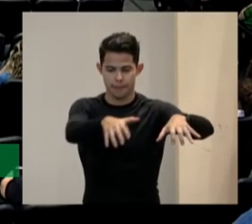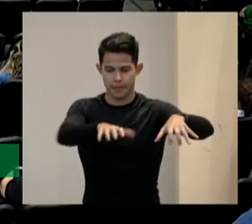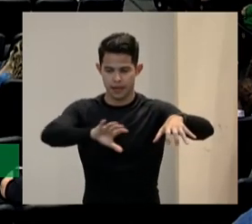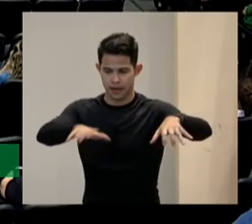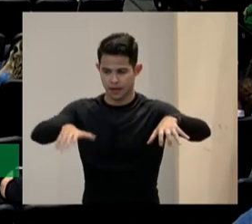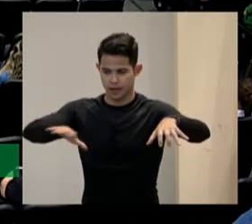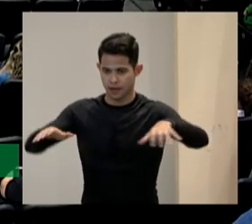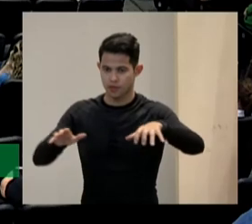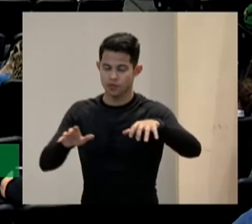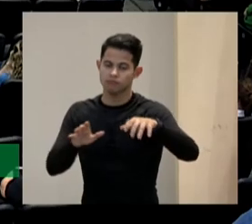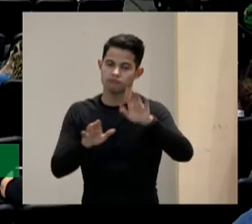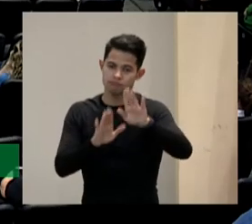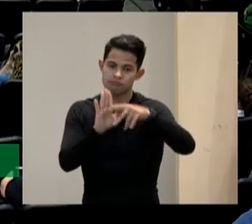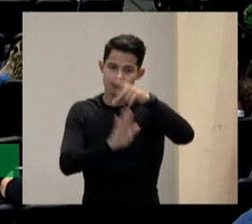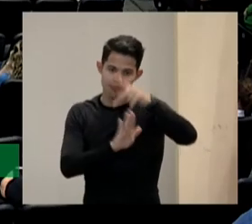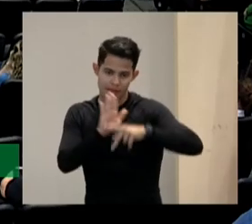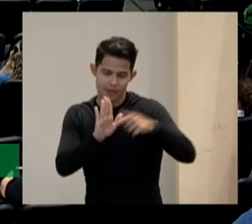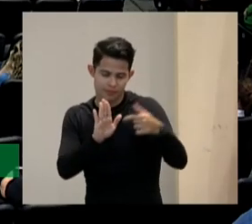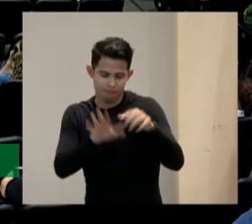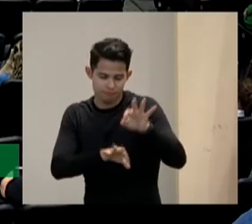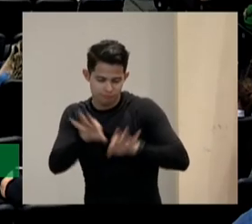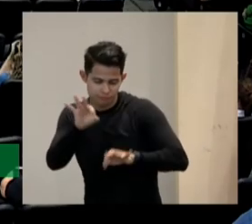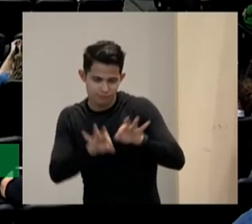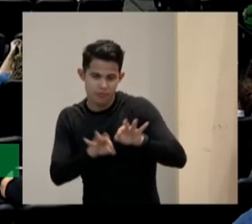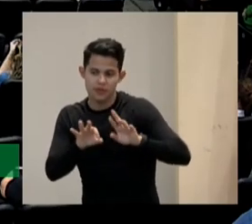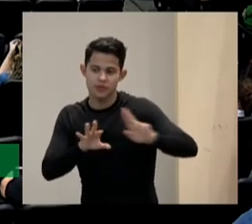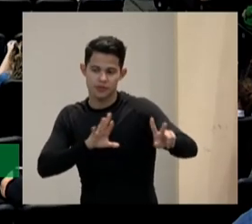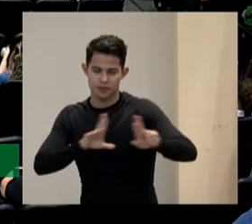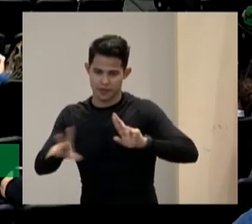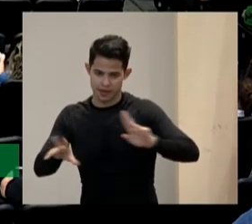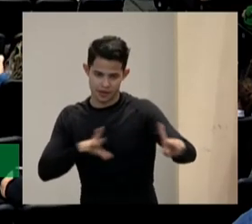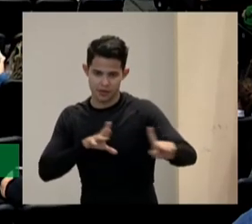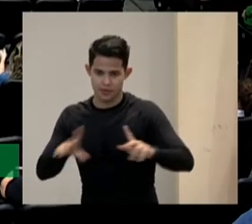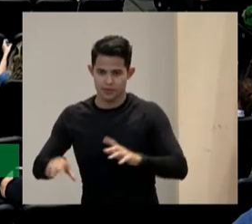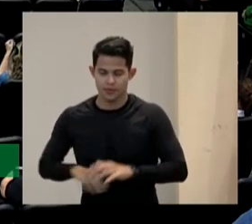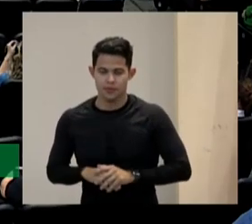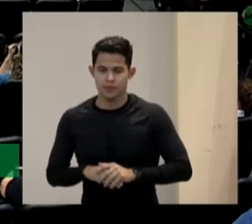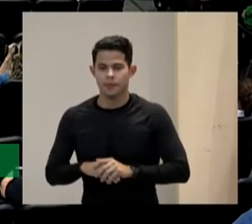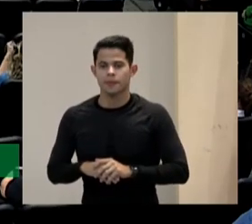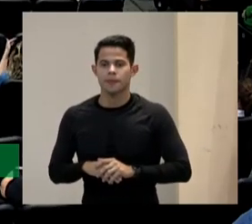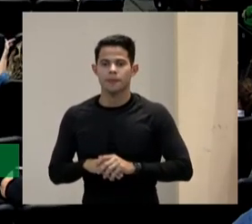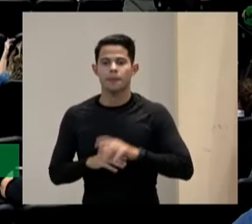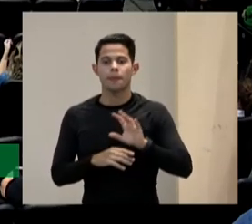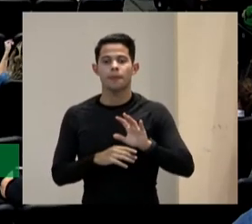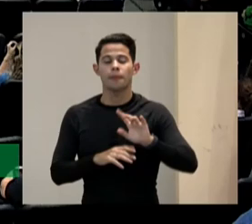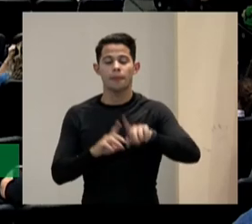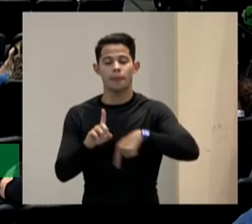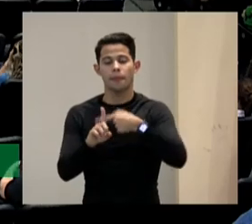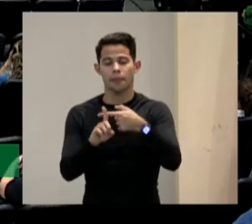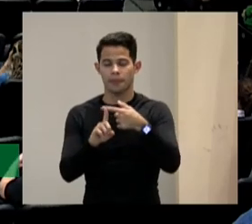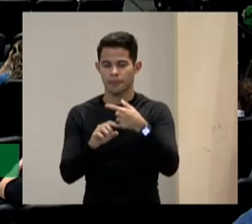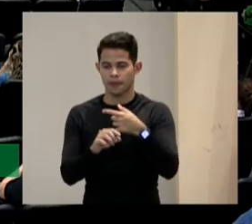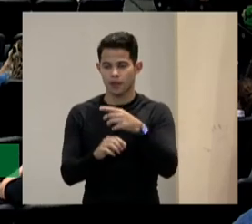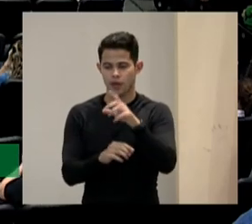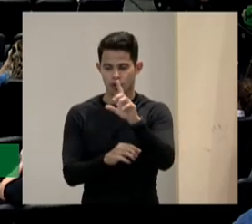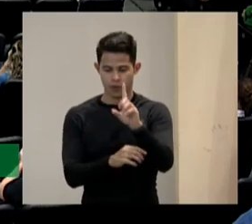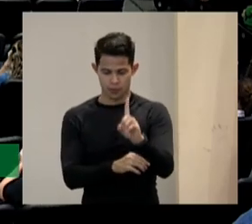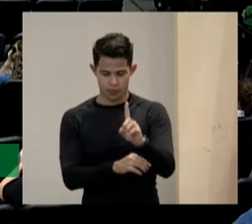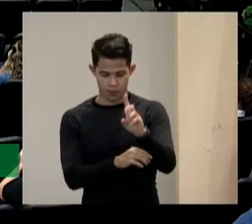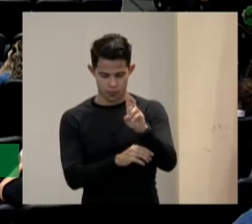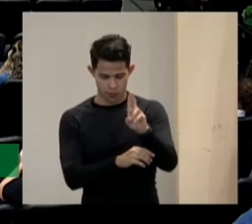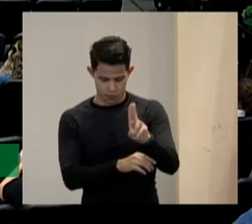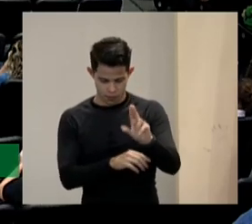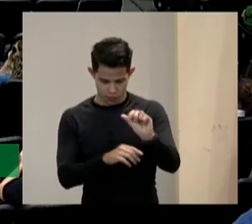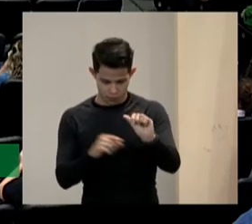aí está a diferença fundamental como se organiza o duas dentro de este